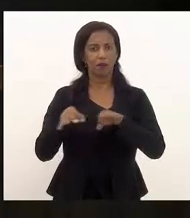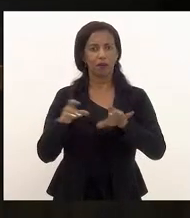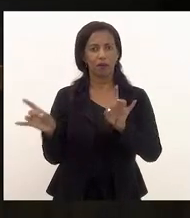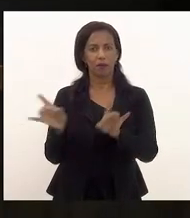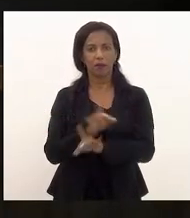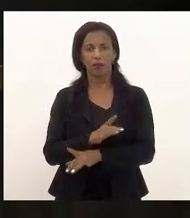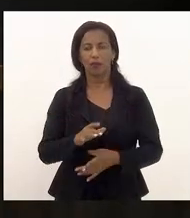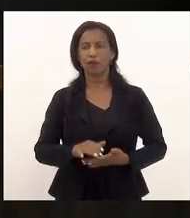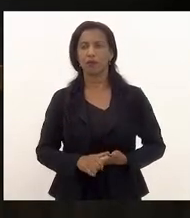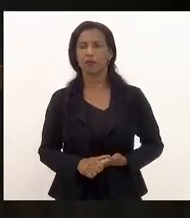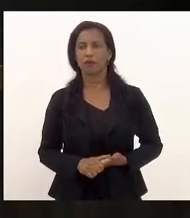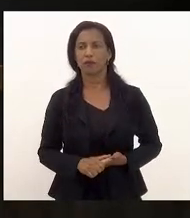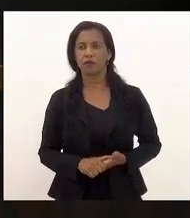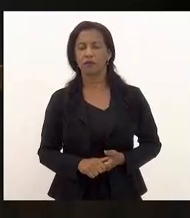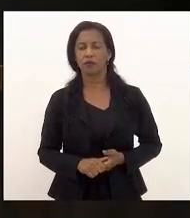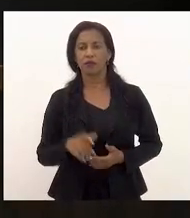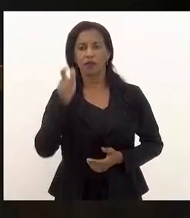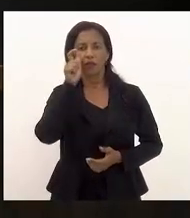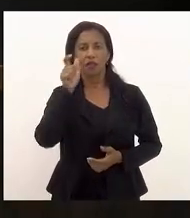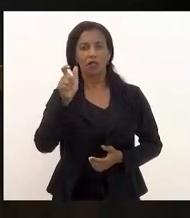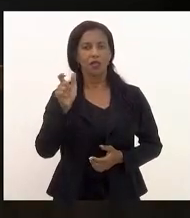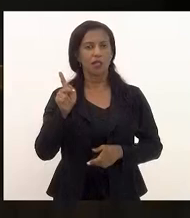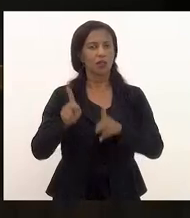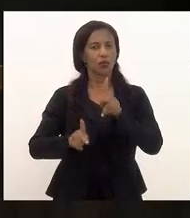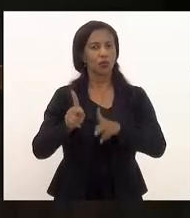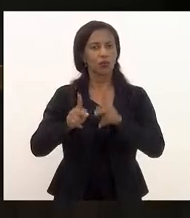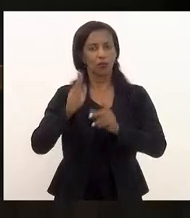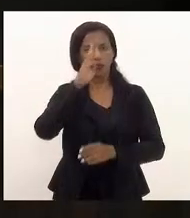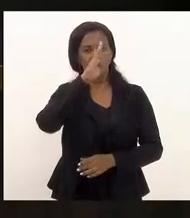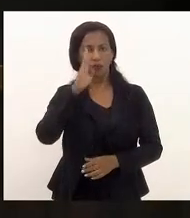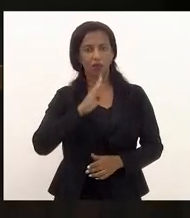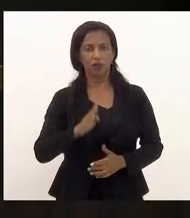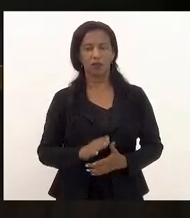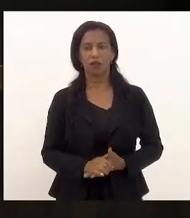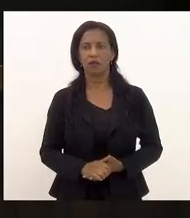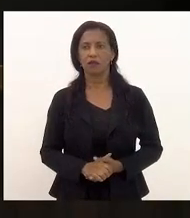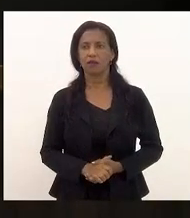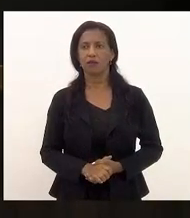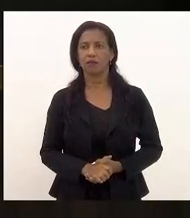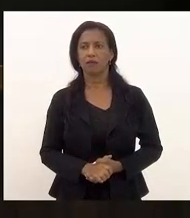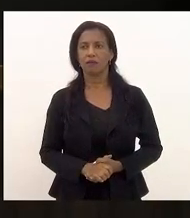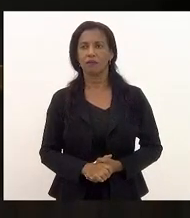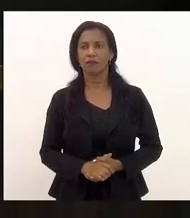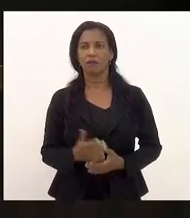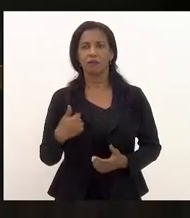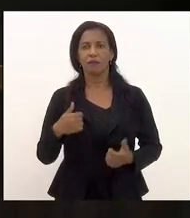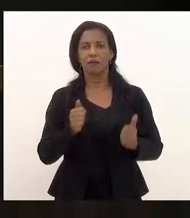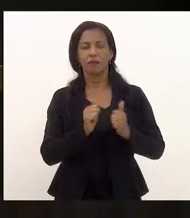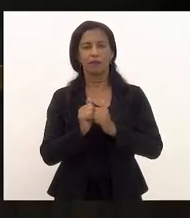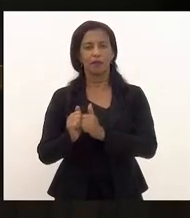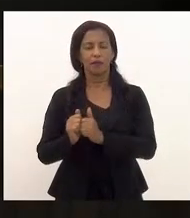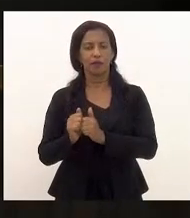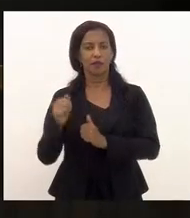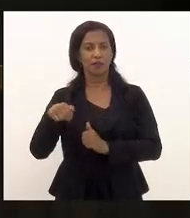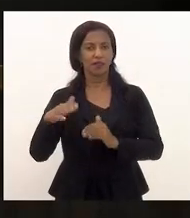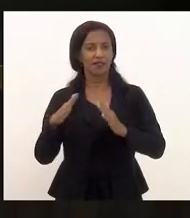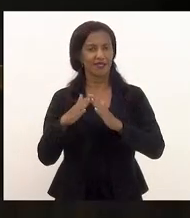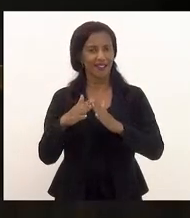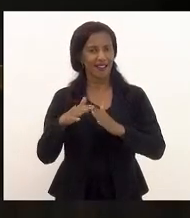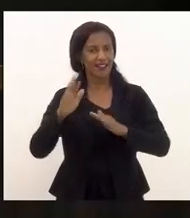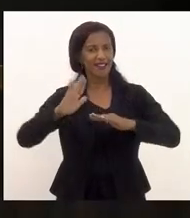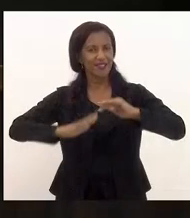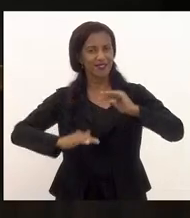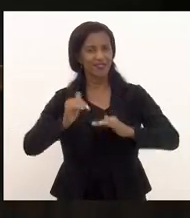prontos para a defesa dos interesses do povo brasileiro seja muito bem-vindo a essa casa e está acompanhada de uma queridíssima e